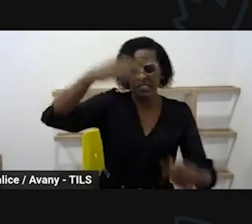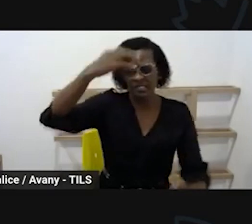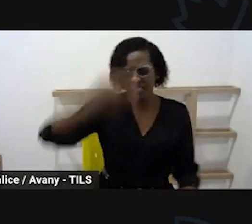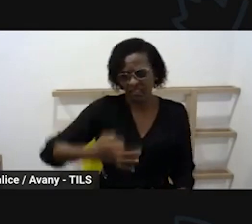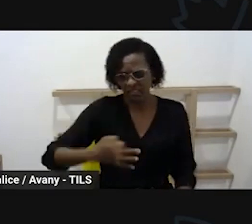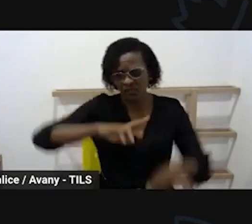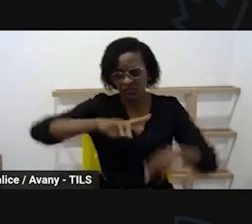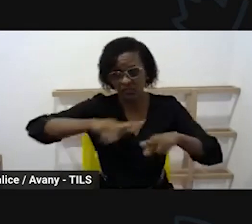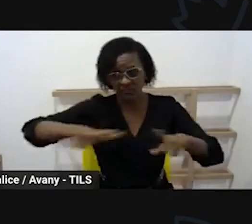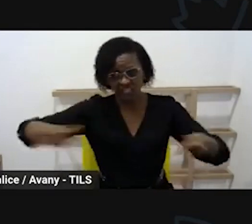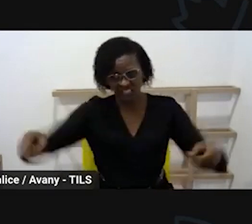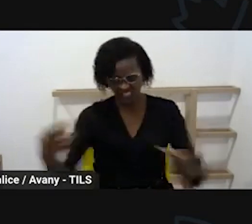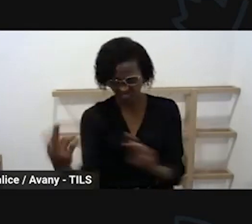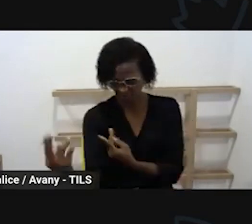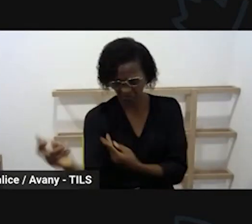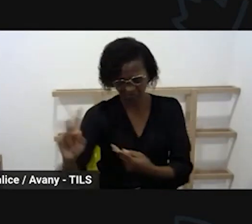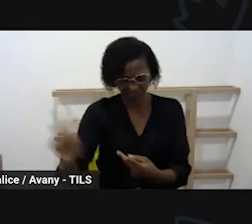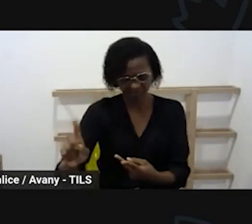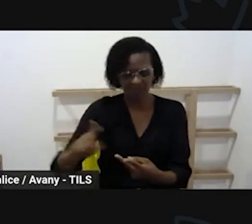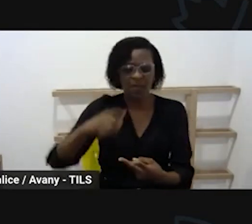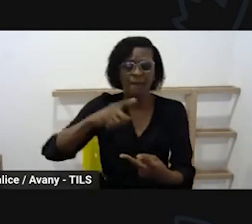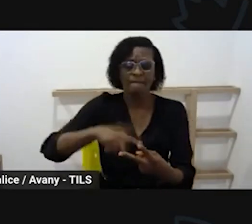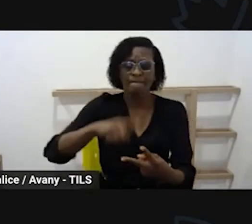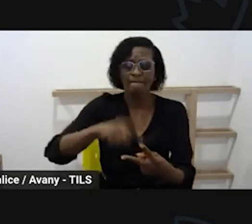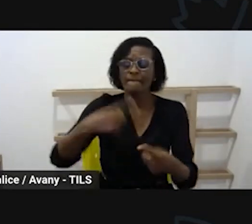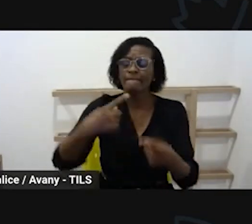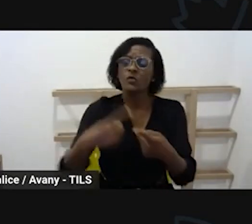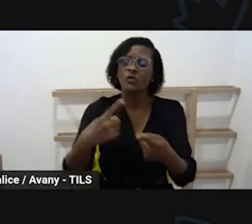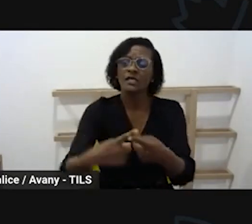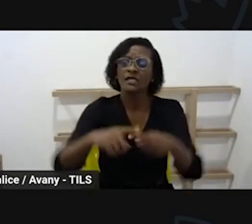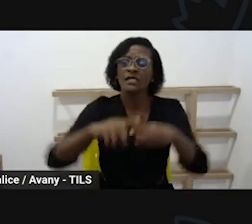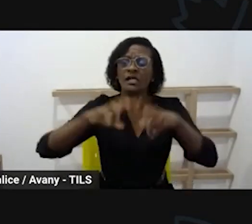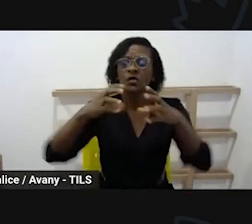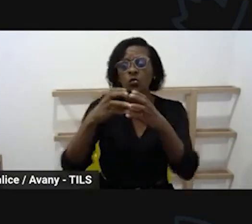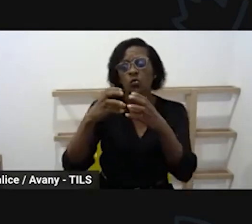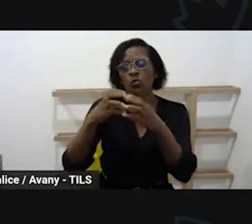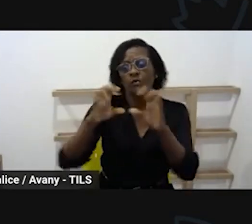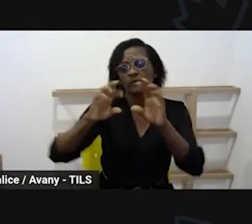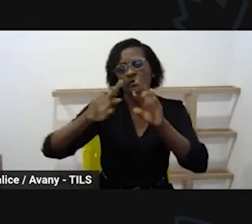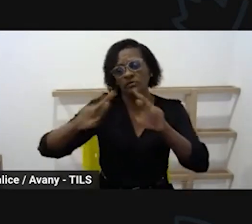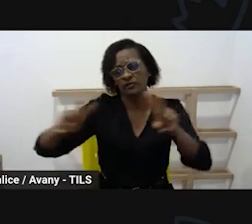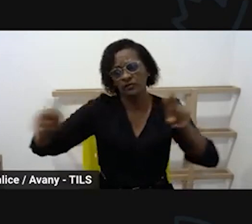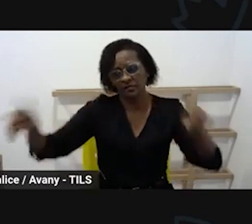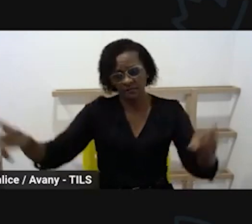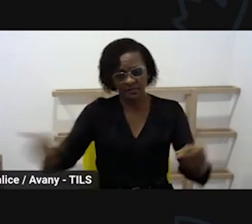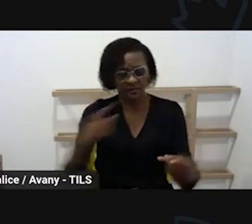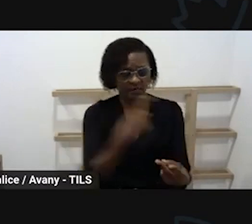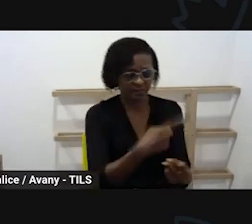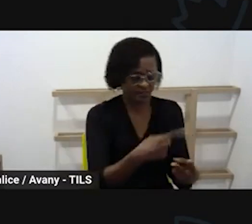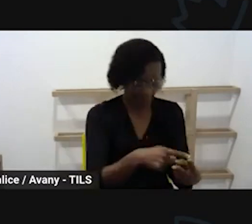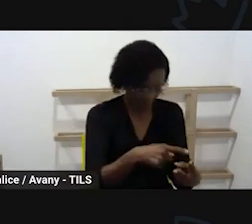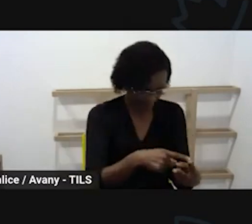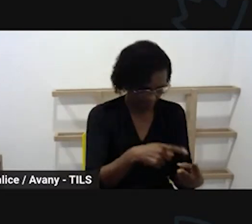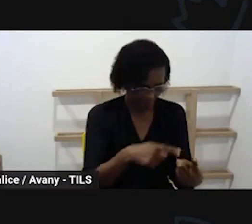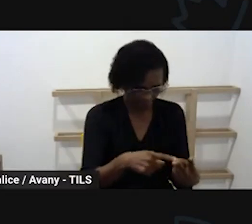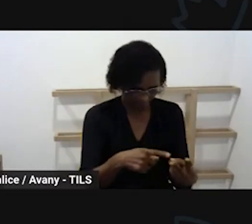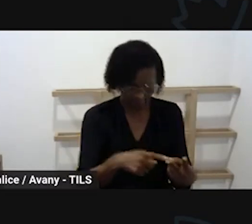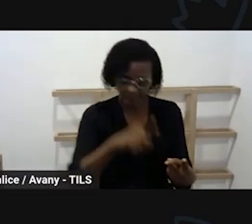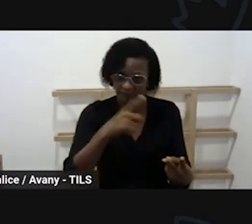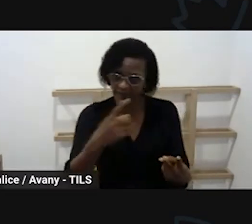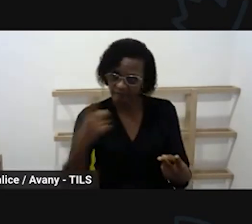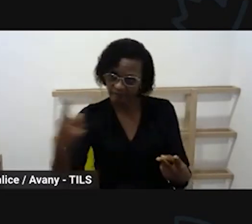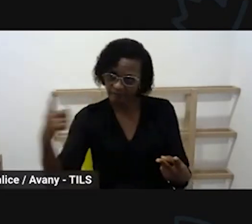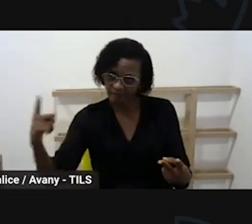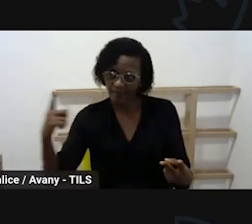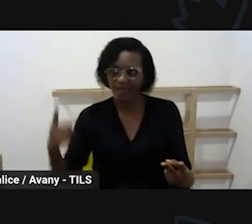essa essa rotina pensando nesse desenvolvimento integral então a gente vai saber quais os dias de cada um então é interessante que o